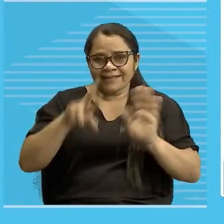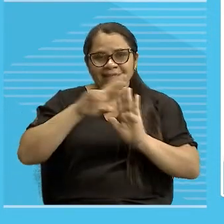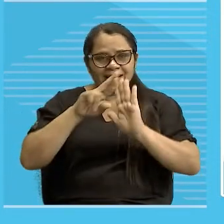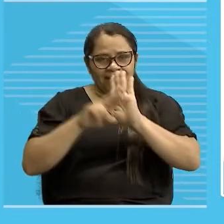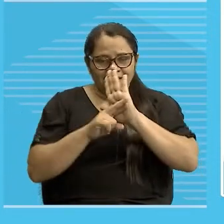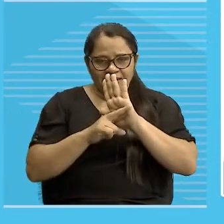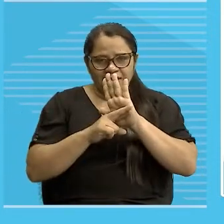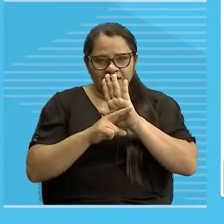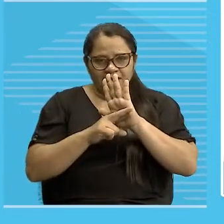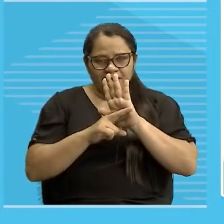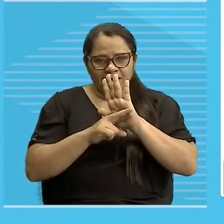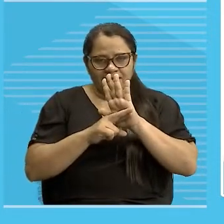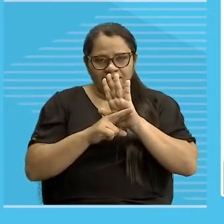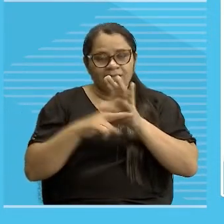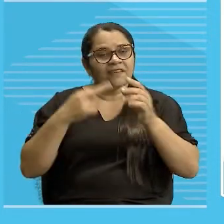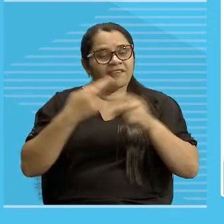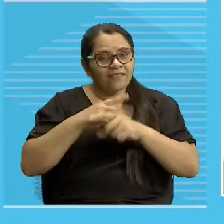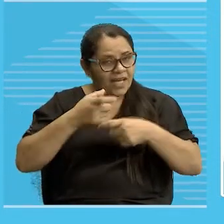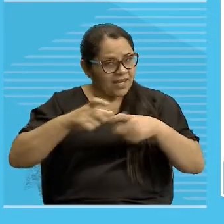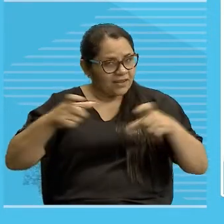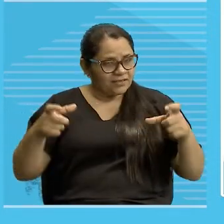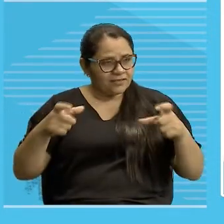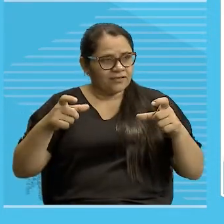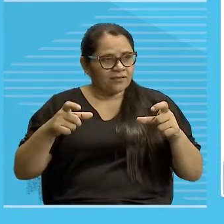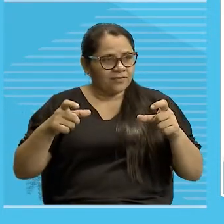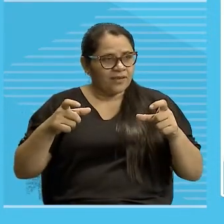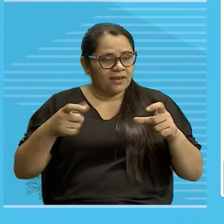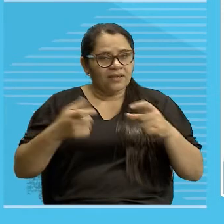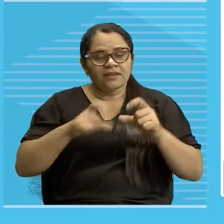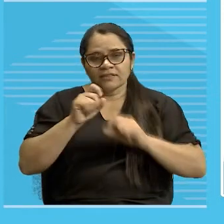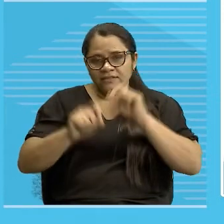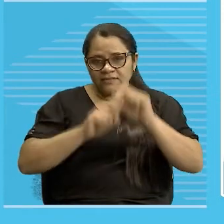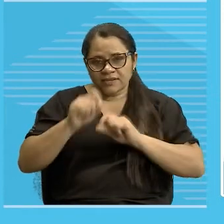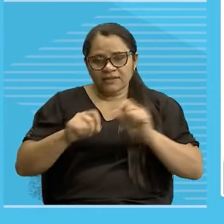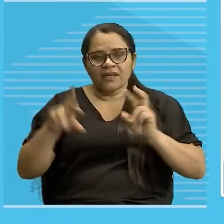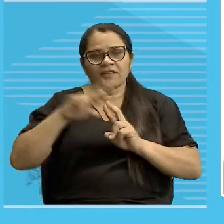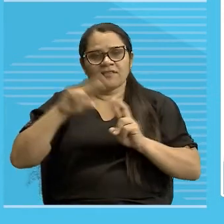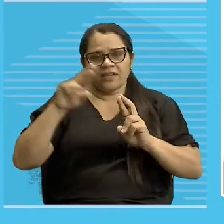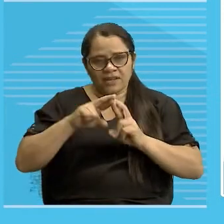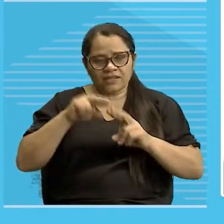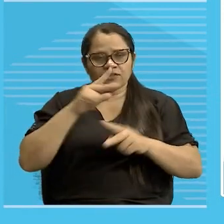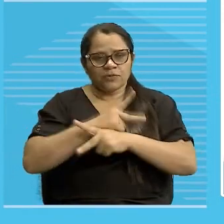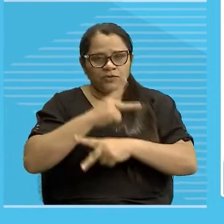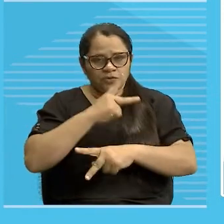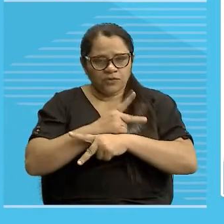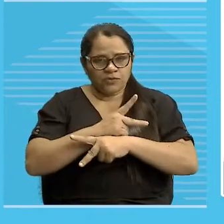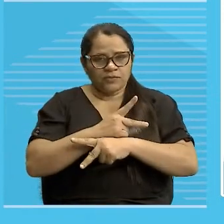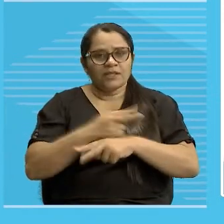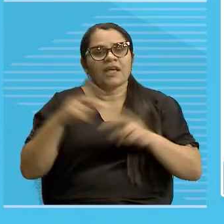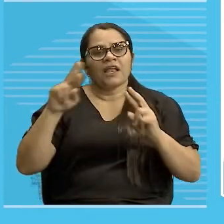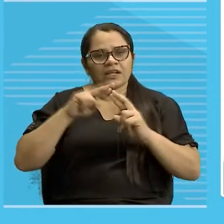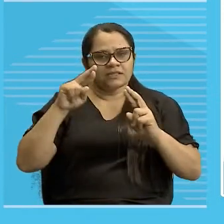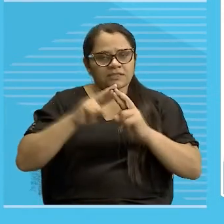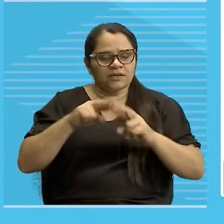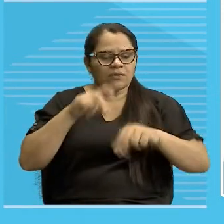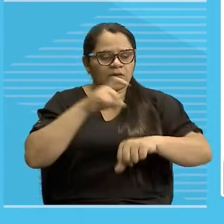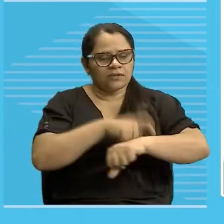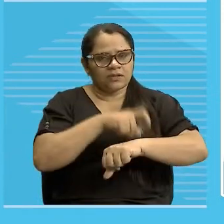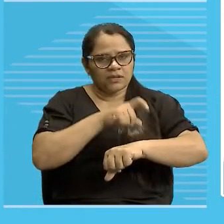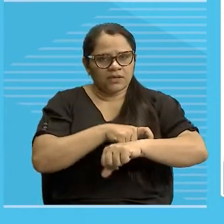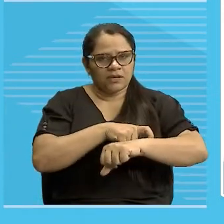a maior parte das vezes a referência desses pronomes em relação ao tempo deve ser